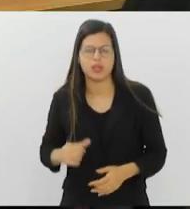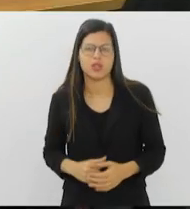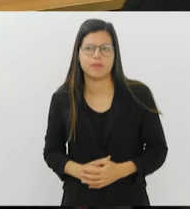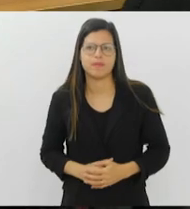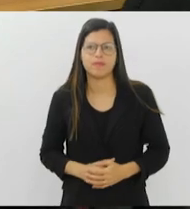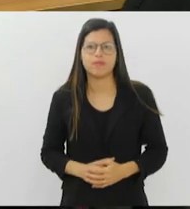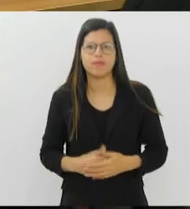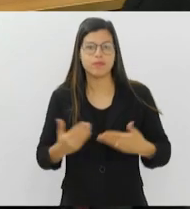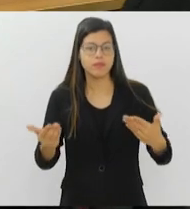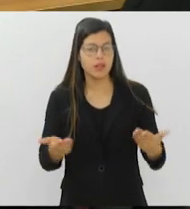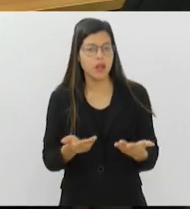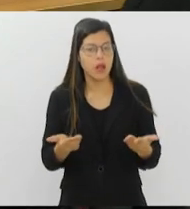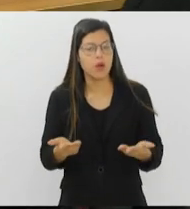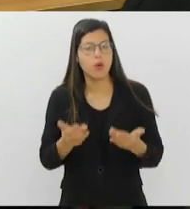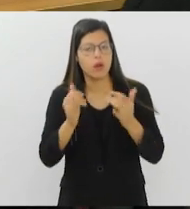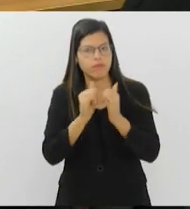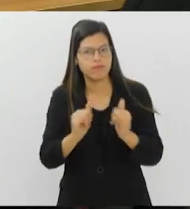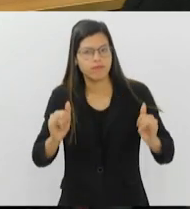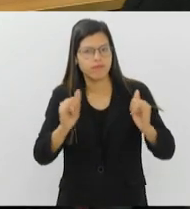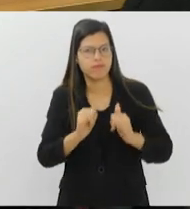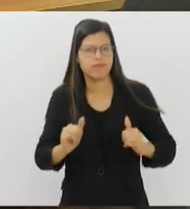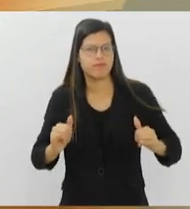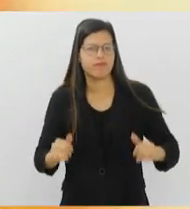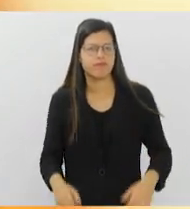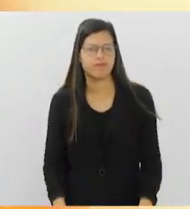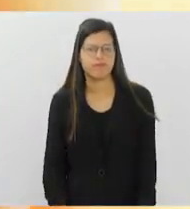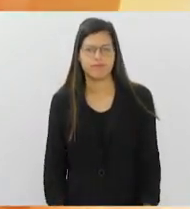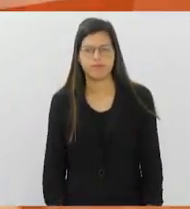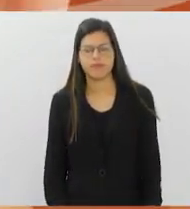E vamos agora ao nosso giro de notícias de hoje.